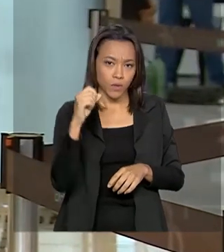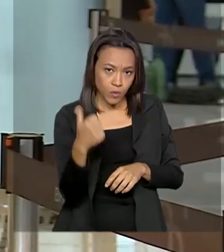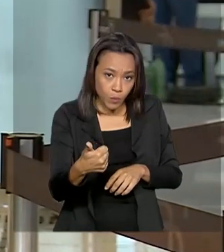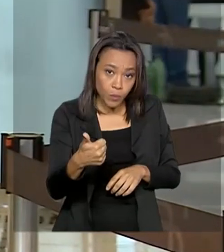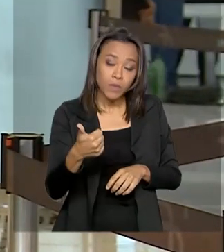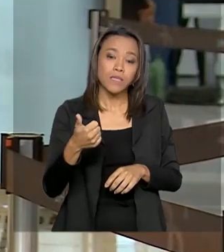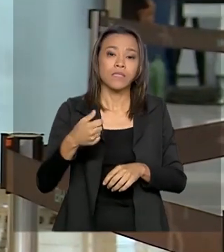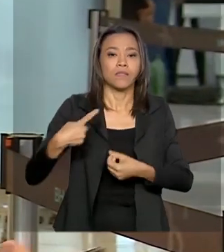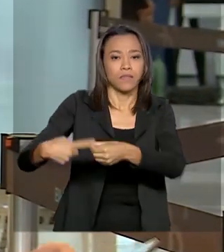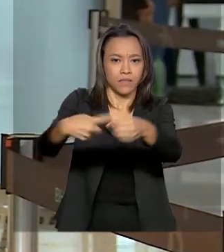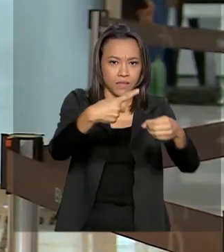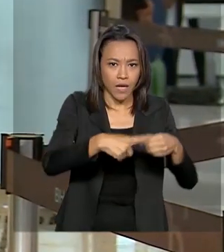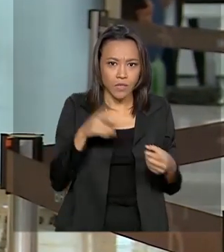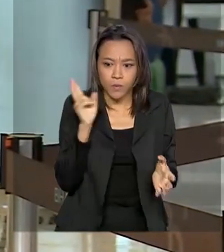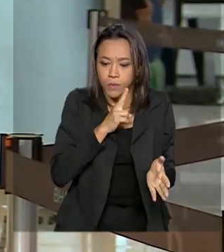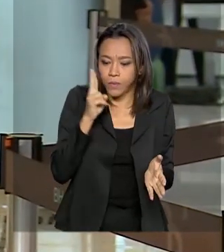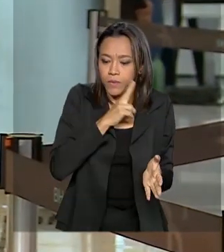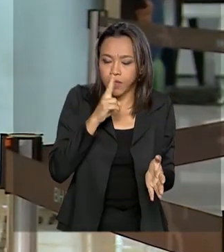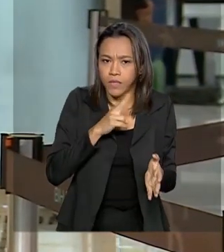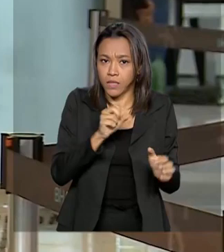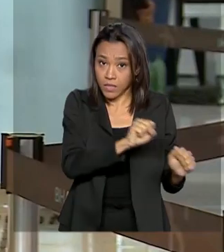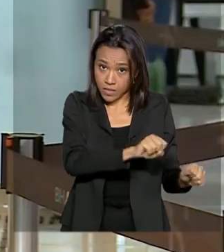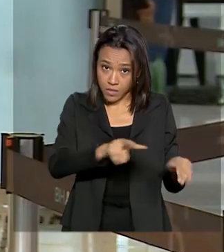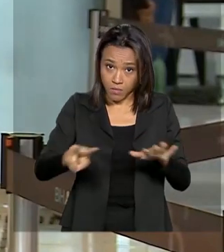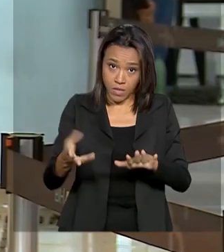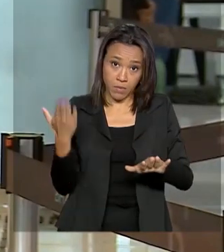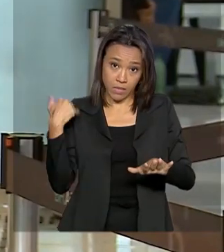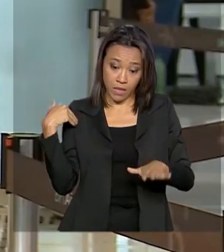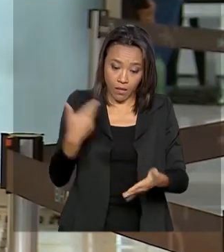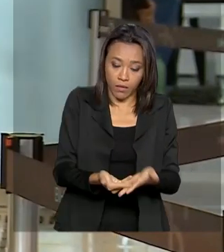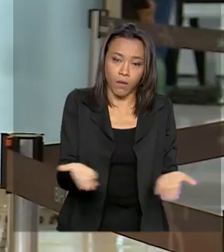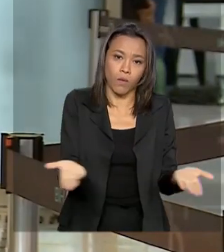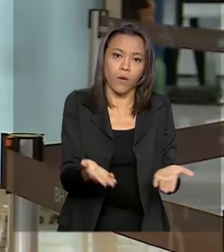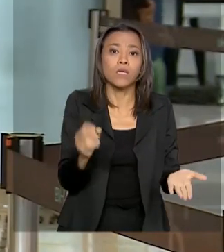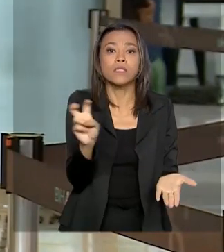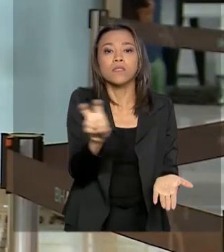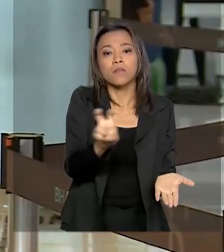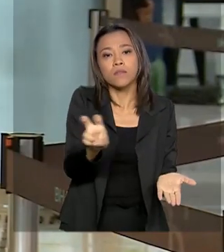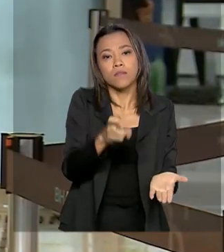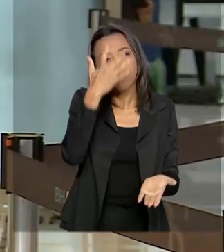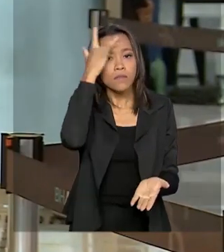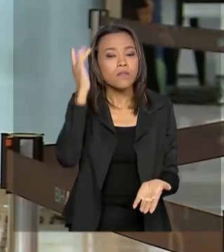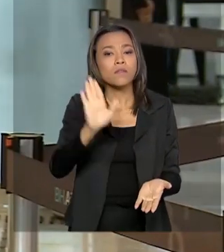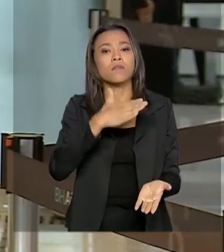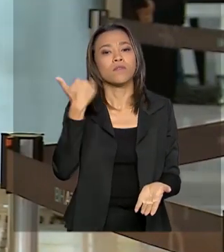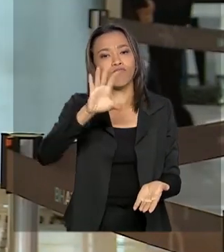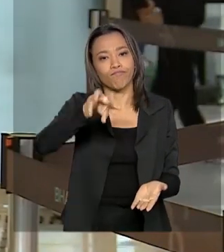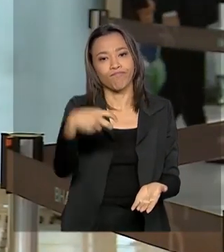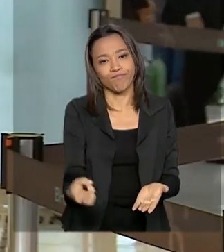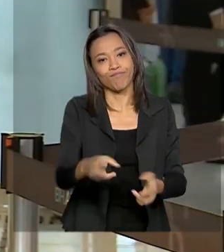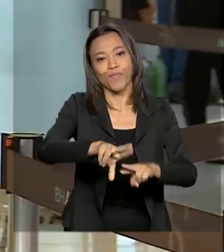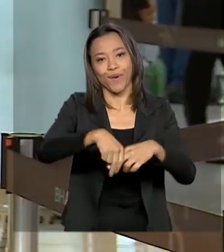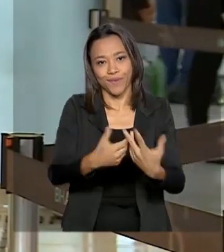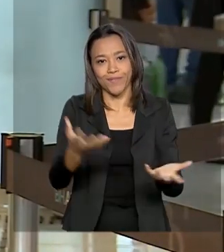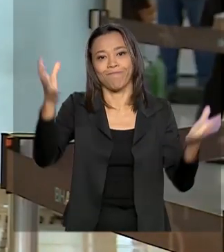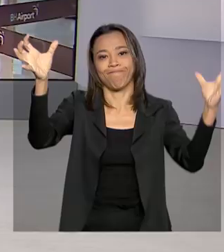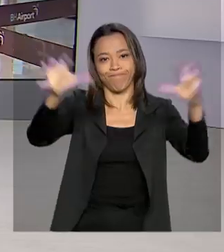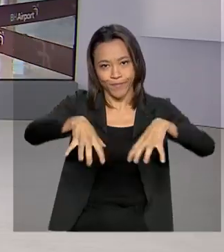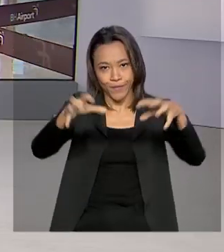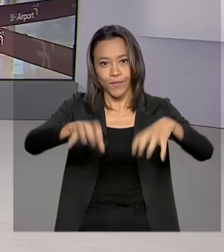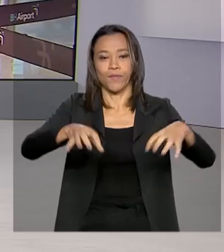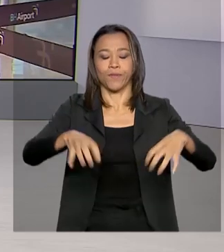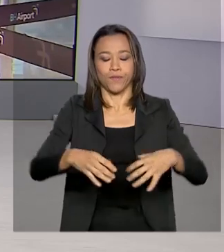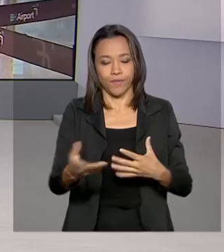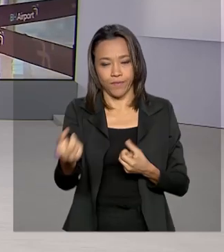estado de emergência e da semana passada para cá, pelo menos 55 pessoas morreram em decorrência das chuvas. Roberto,